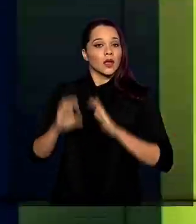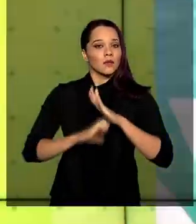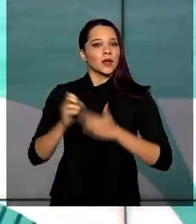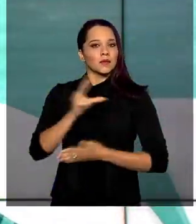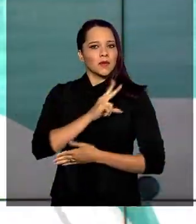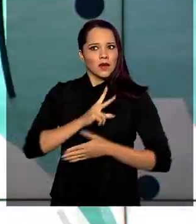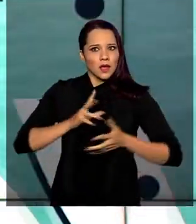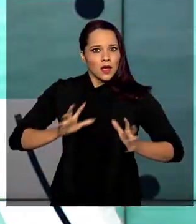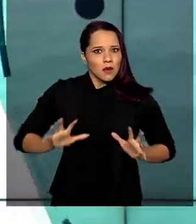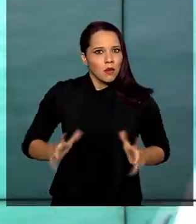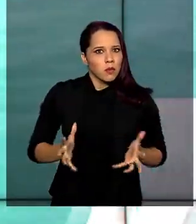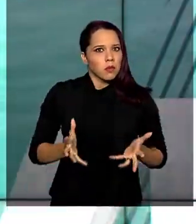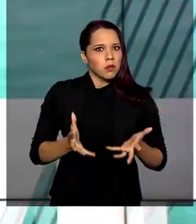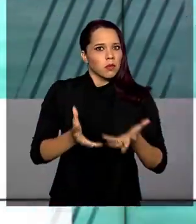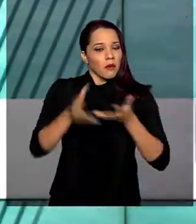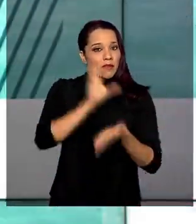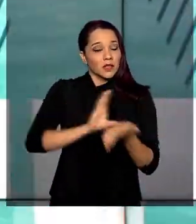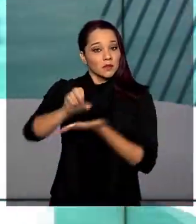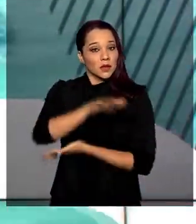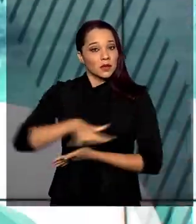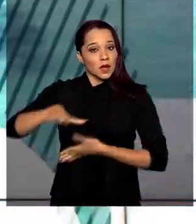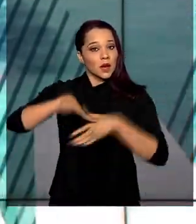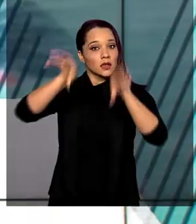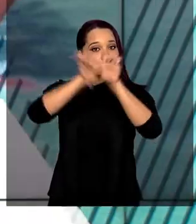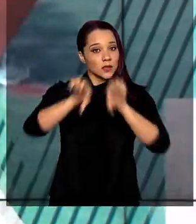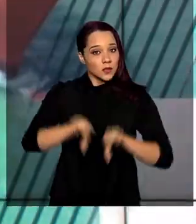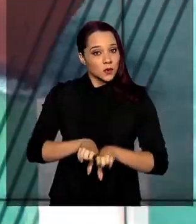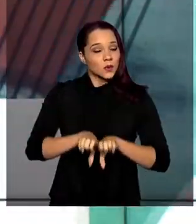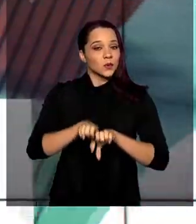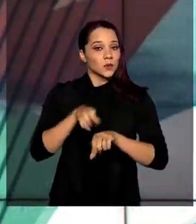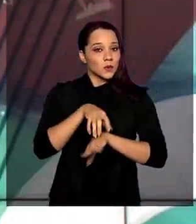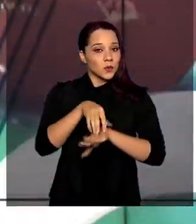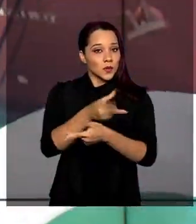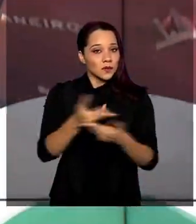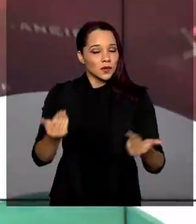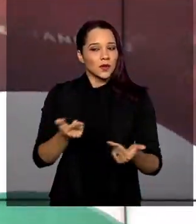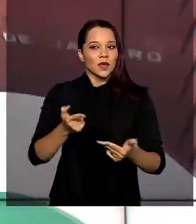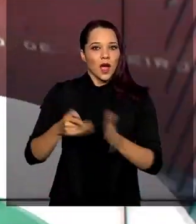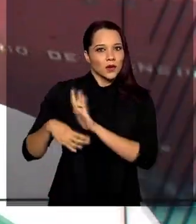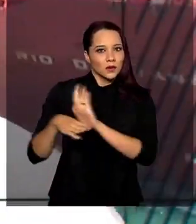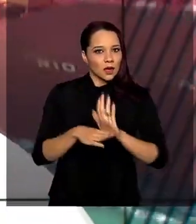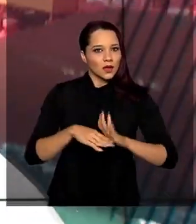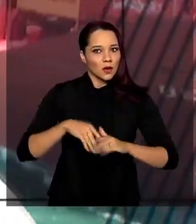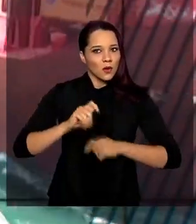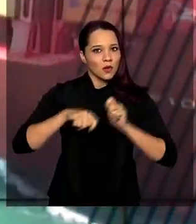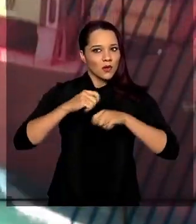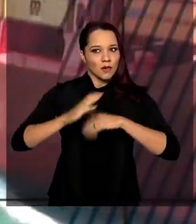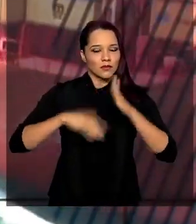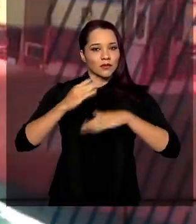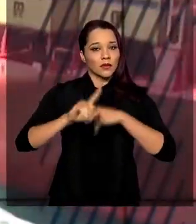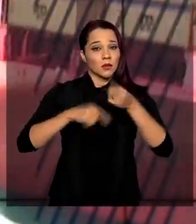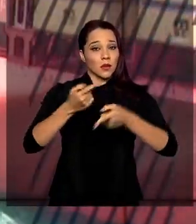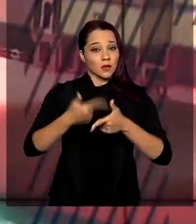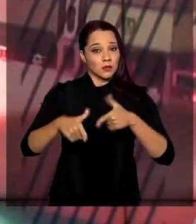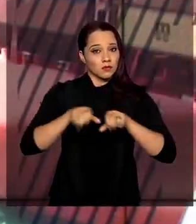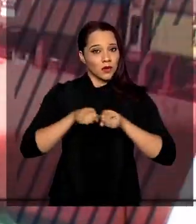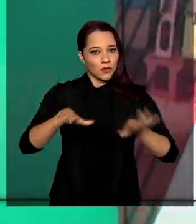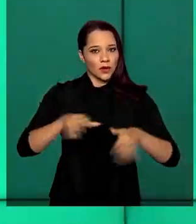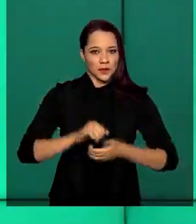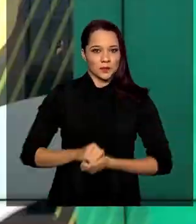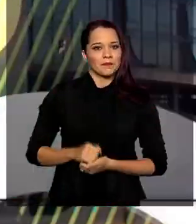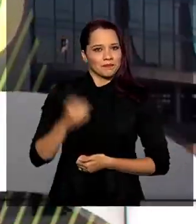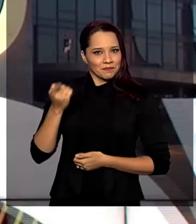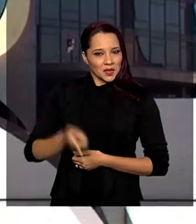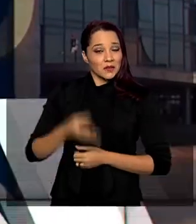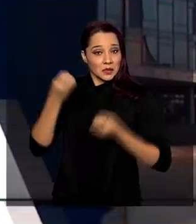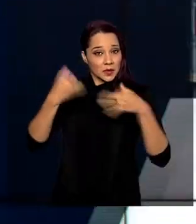alavancar investimentos na área da infraestrutura e assim ajudar na recuperação da economia no período pós-pandemia. O recado